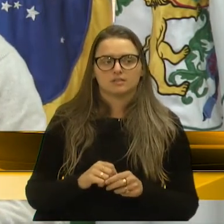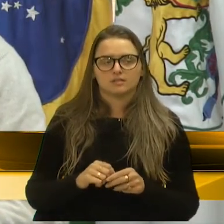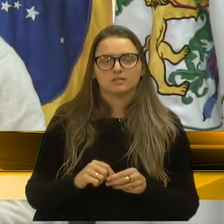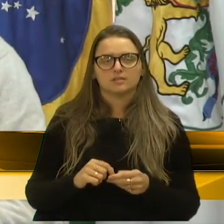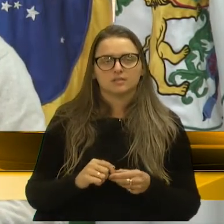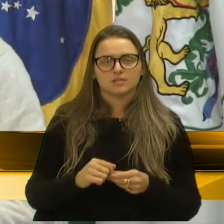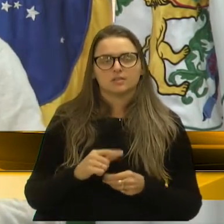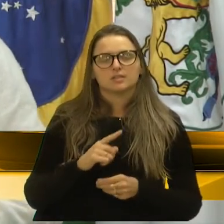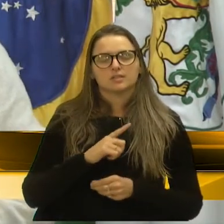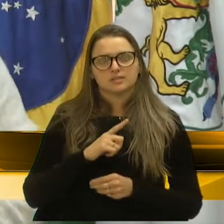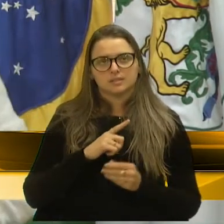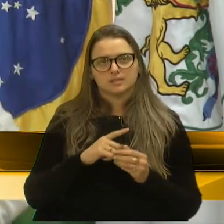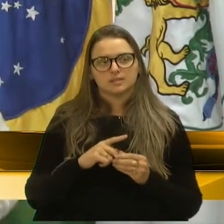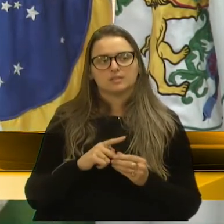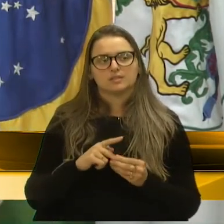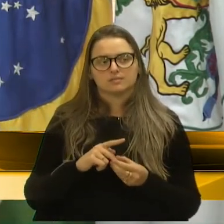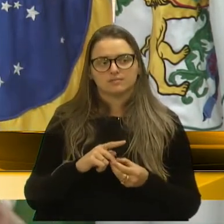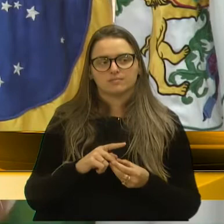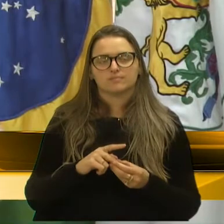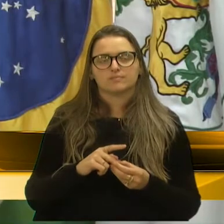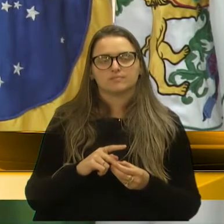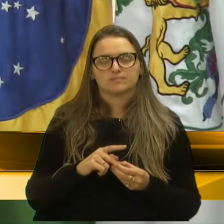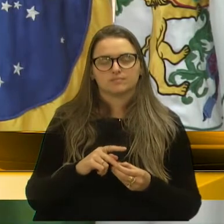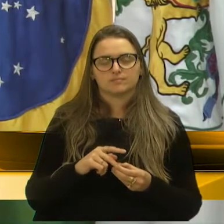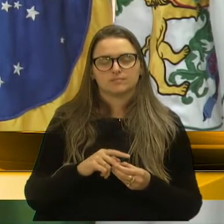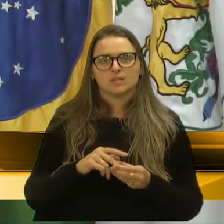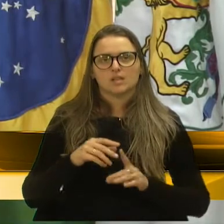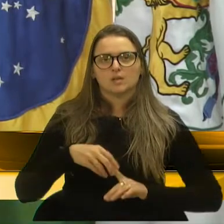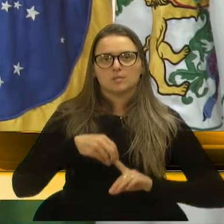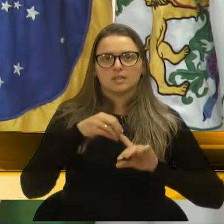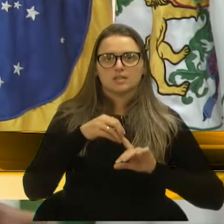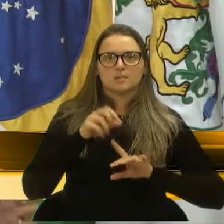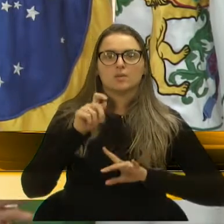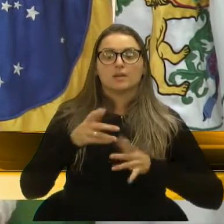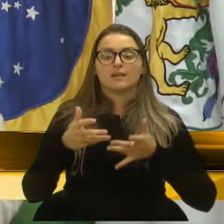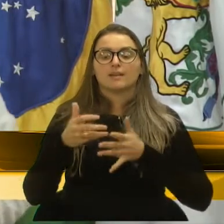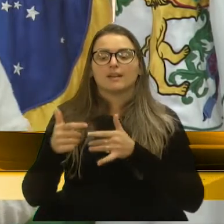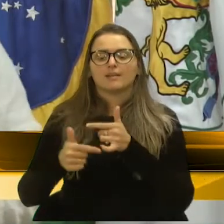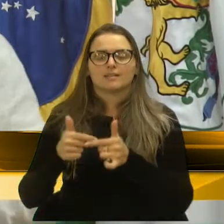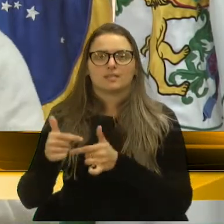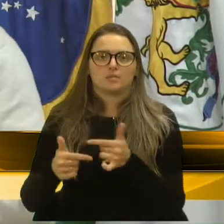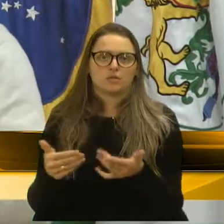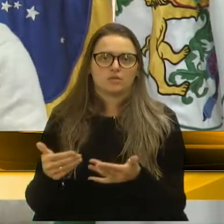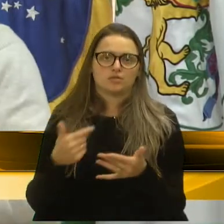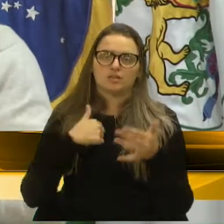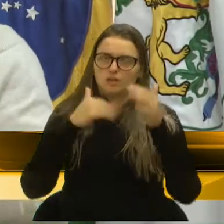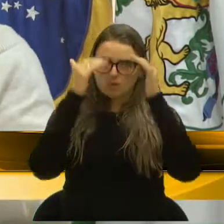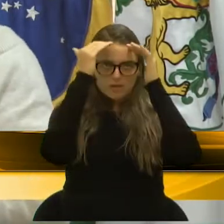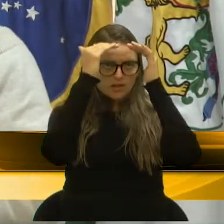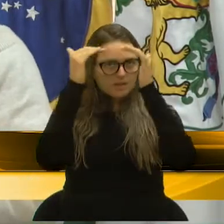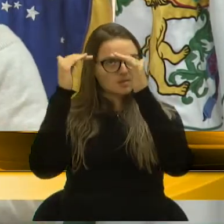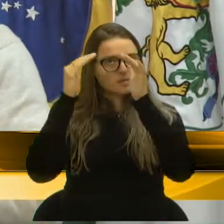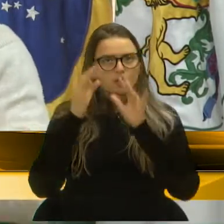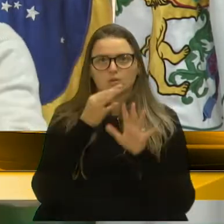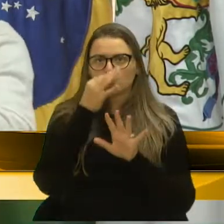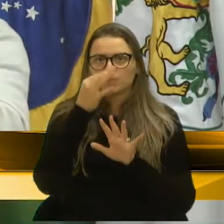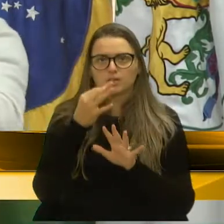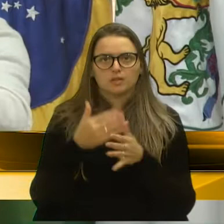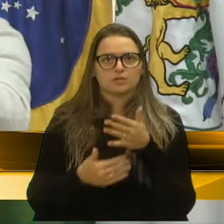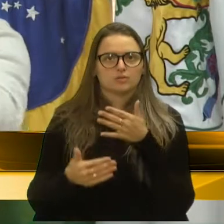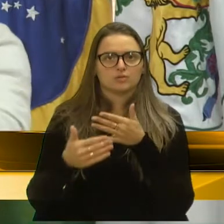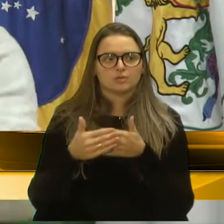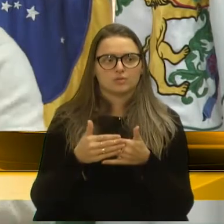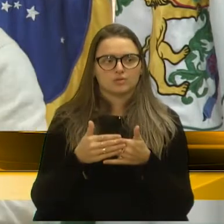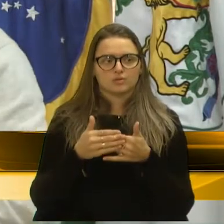que vem transporte para a população, que principalmente é aquele que precisa trabalhar. Então, o respeito, o respeito é